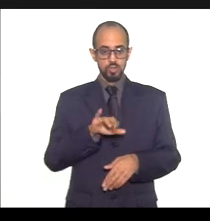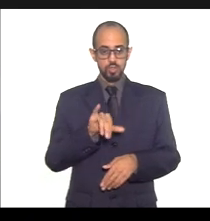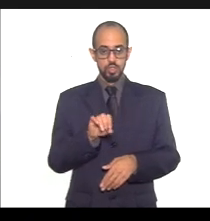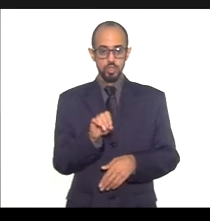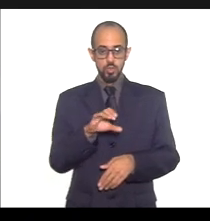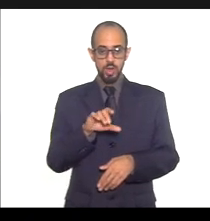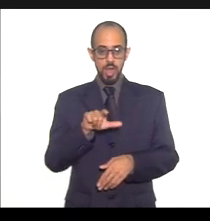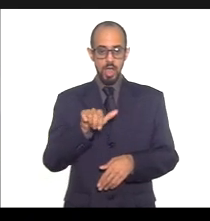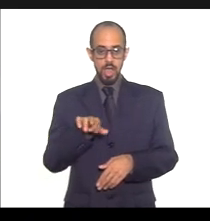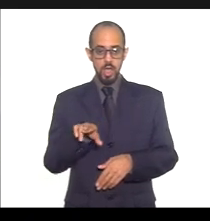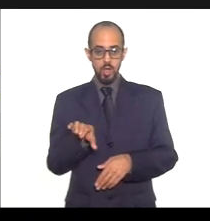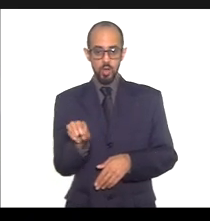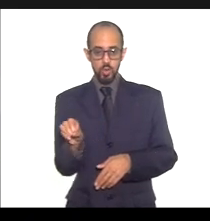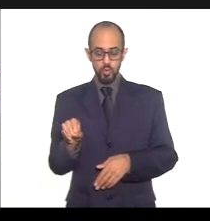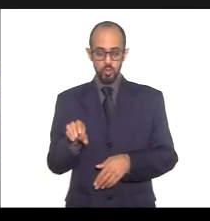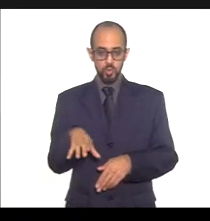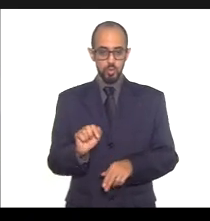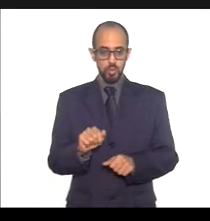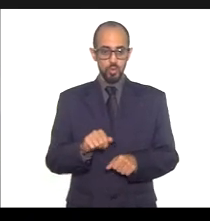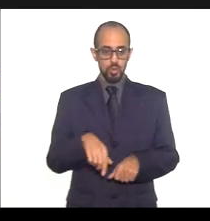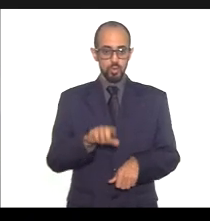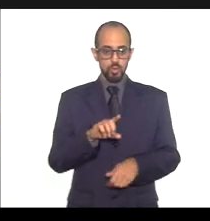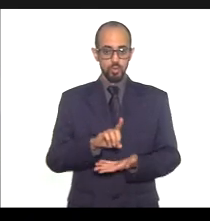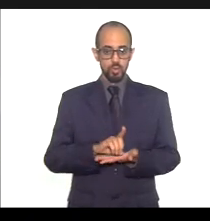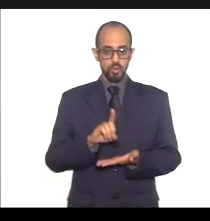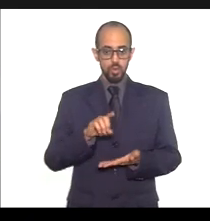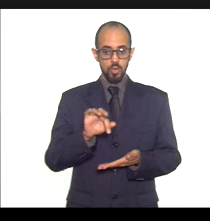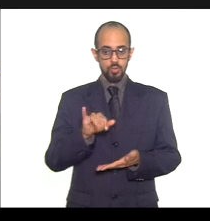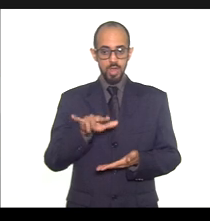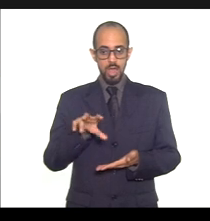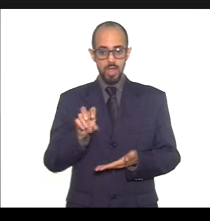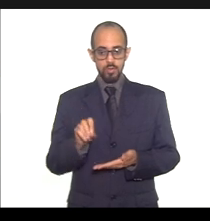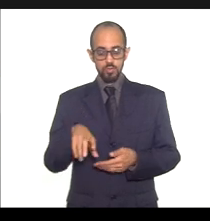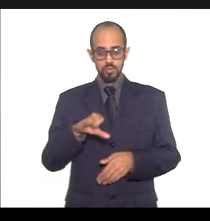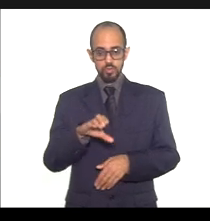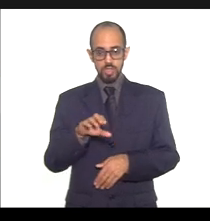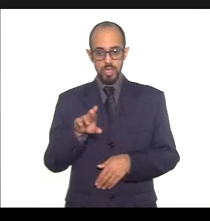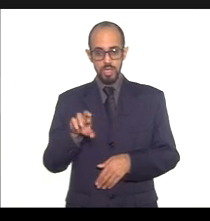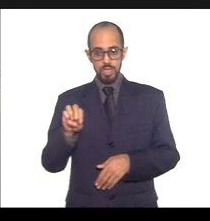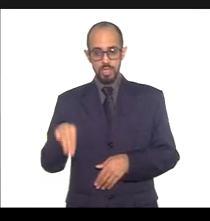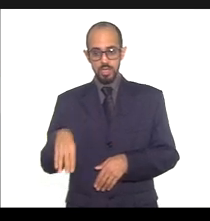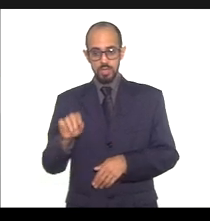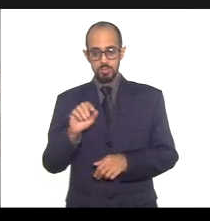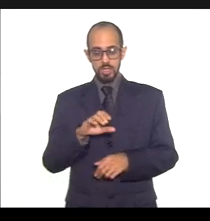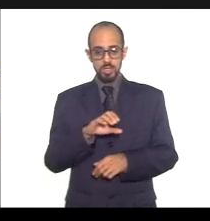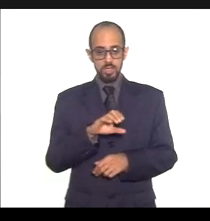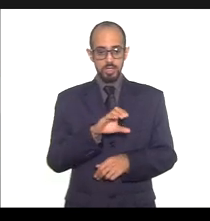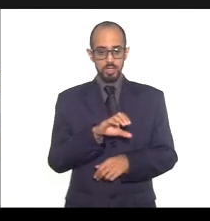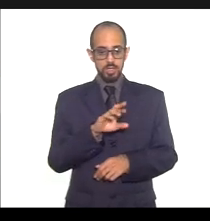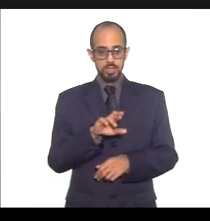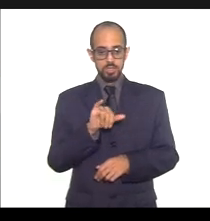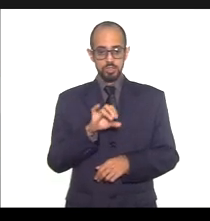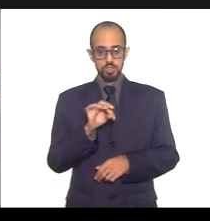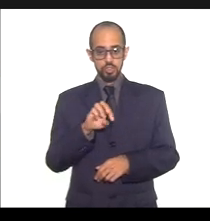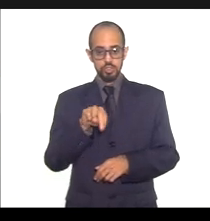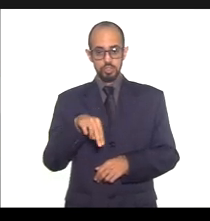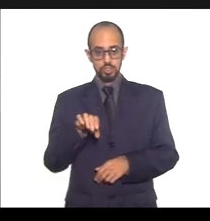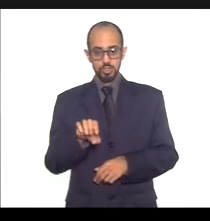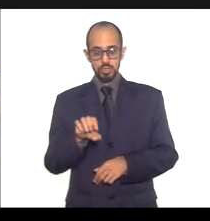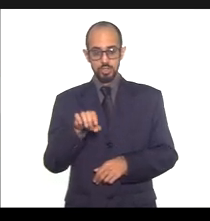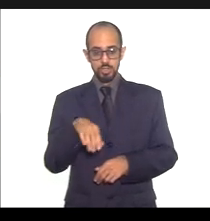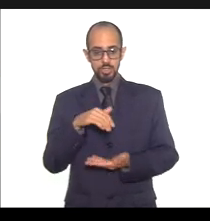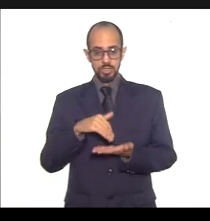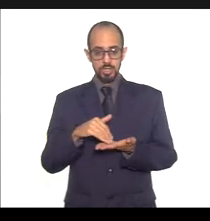COSEMES. Doutor Flávio Ságio, falei, Conselho Regional de Medicina. Cristine Barroso, da Secretaria Municipal de